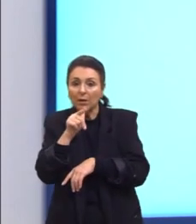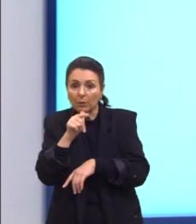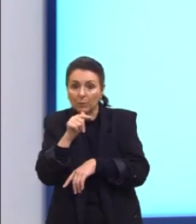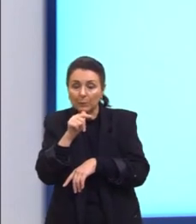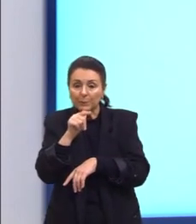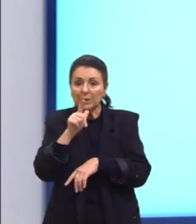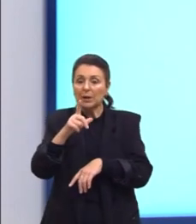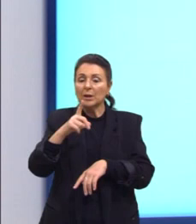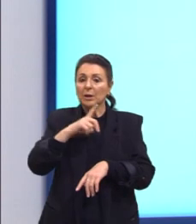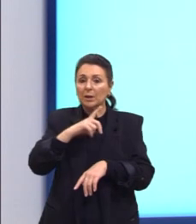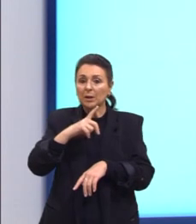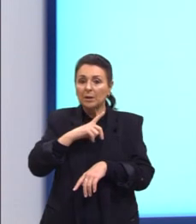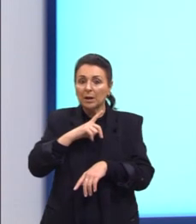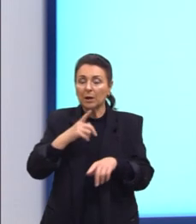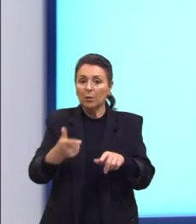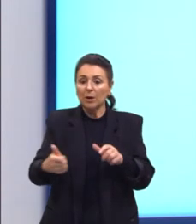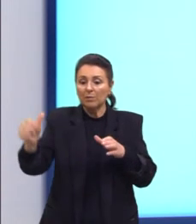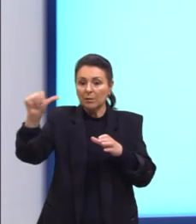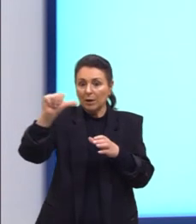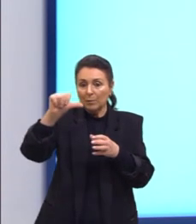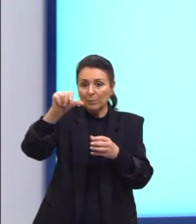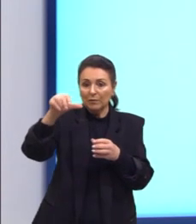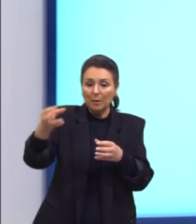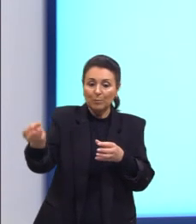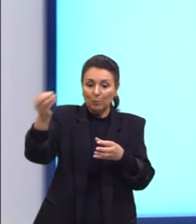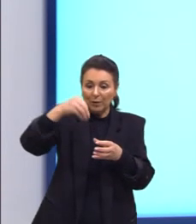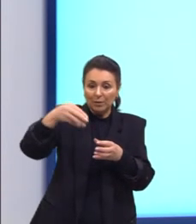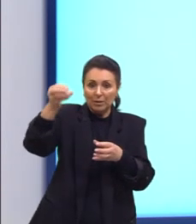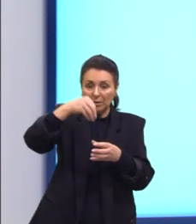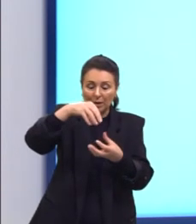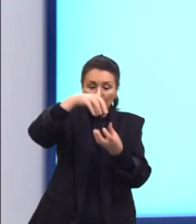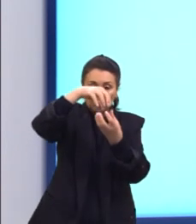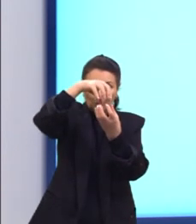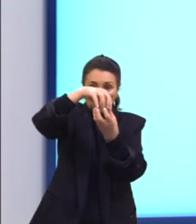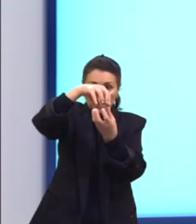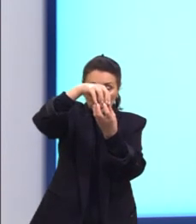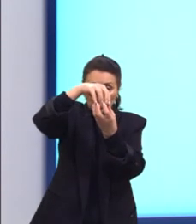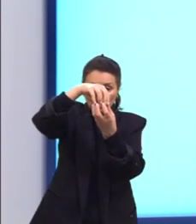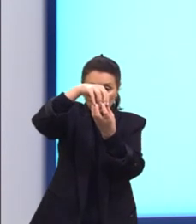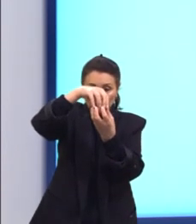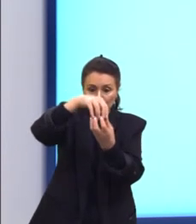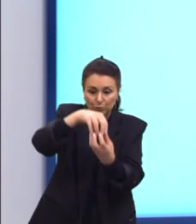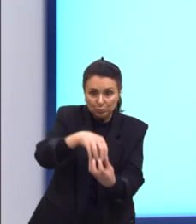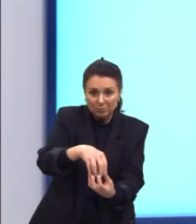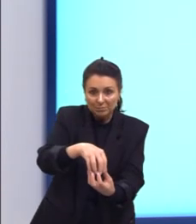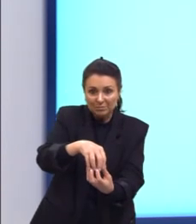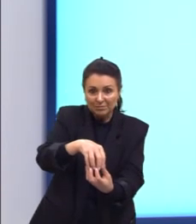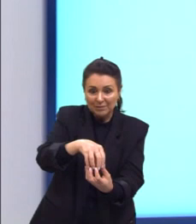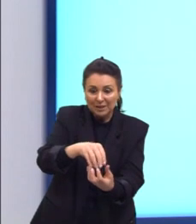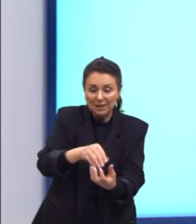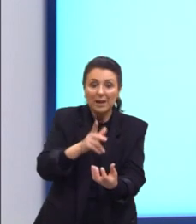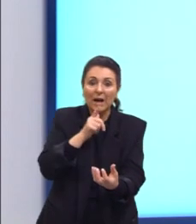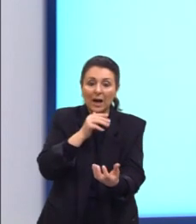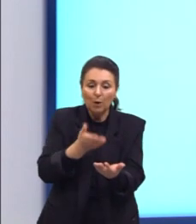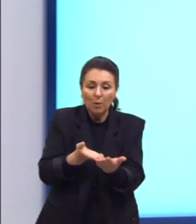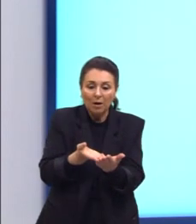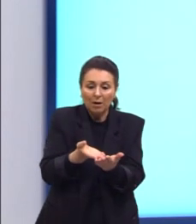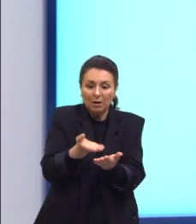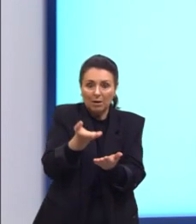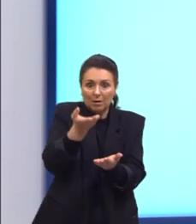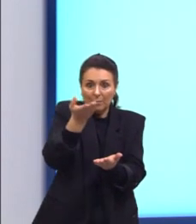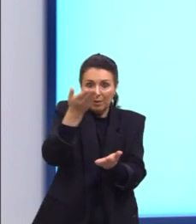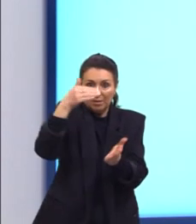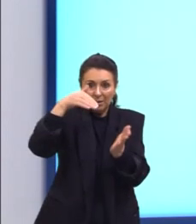e nós vamos adicionar as bolinhas, elas vão afundar e vai elevar, então, o nível ali até